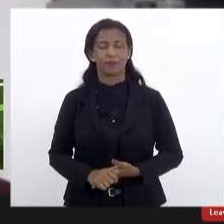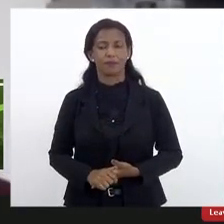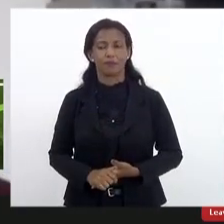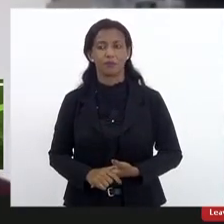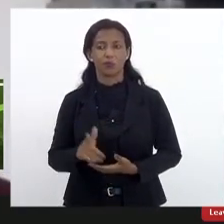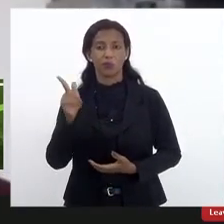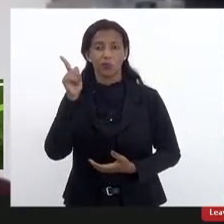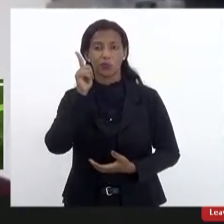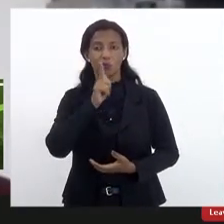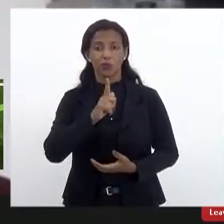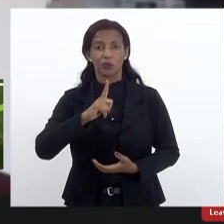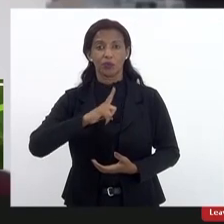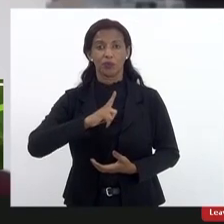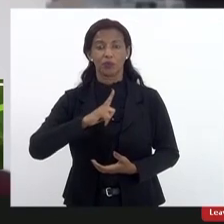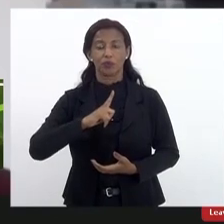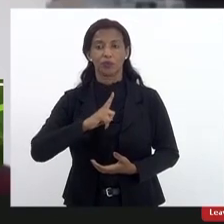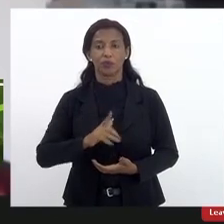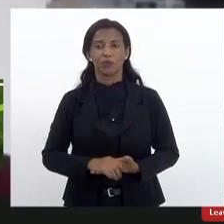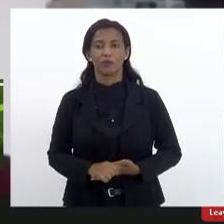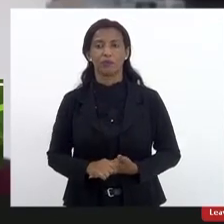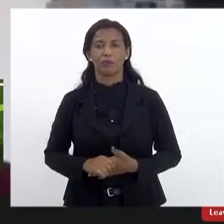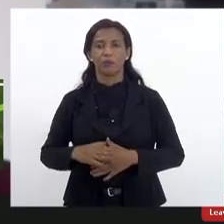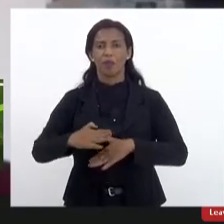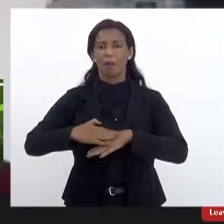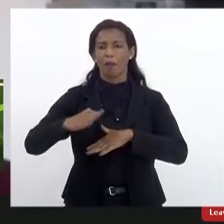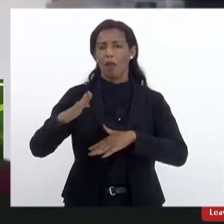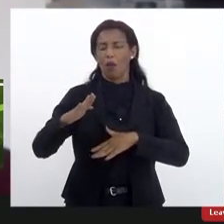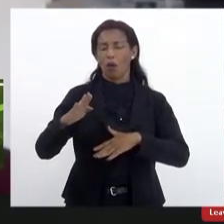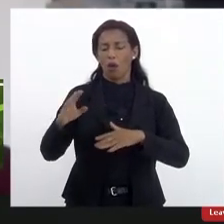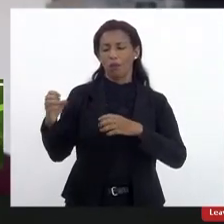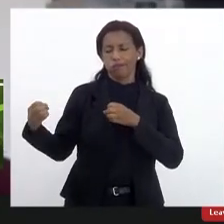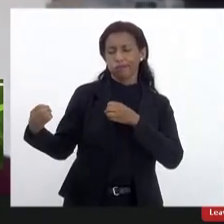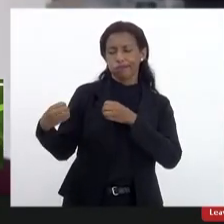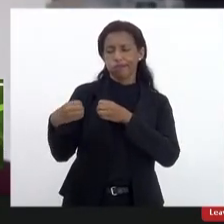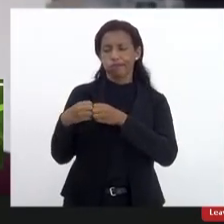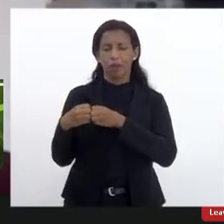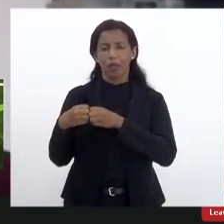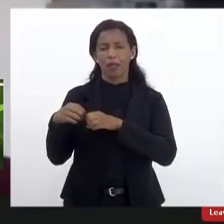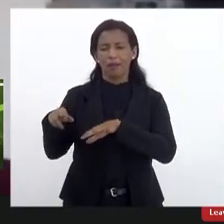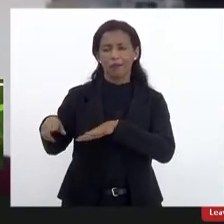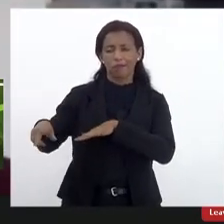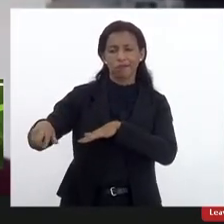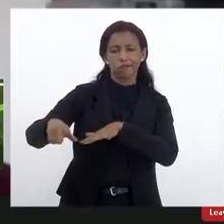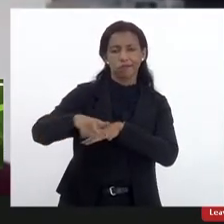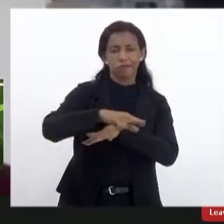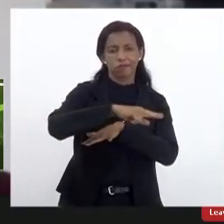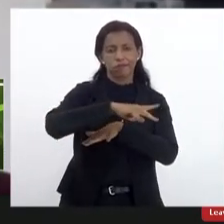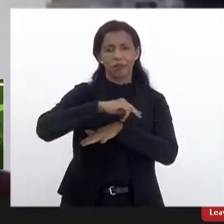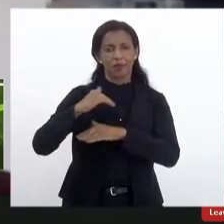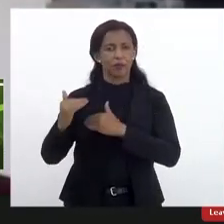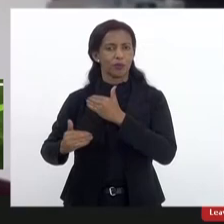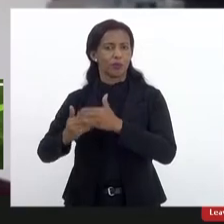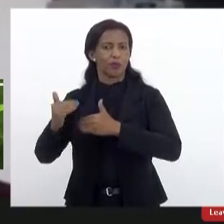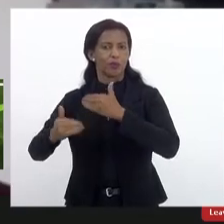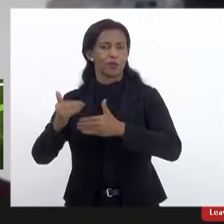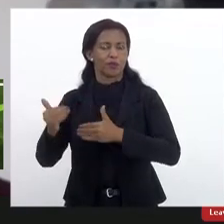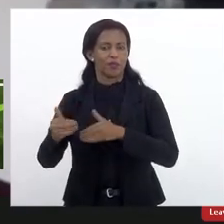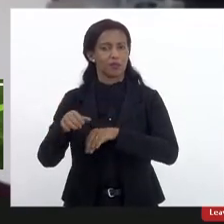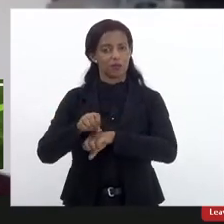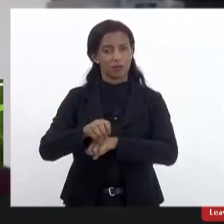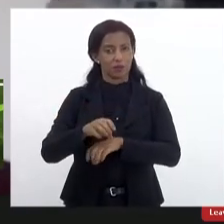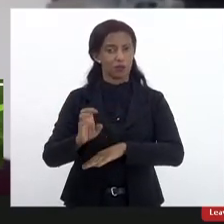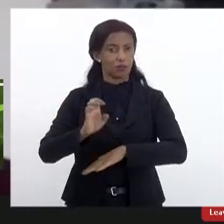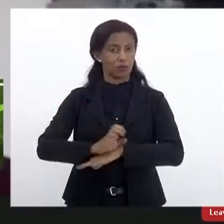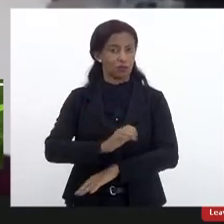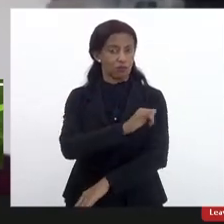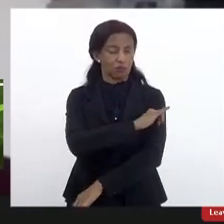conseguir ter maior proximidade entre todos os atores do processo educacional do estado do Rio de Janeiro